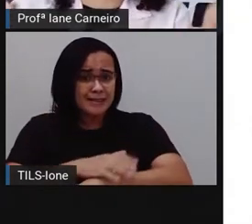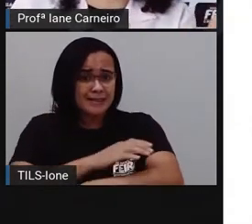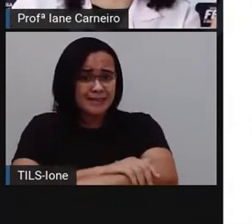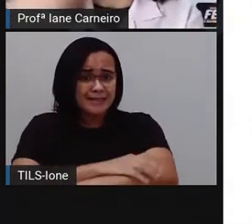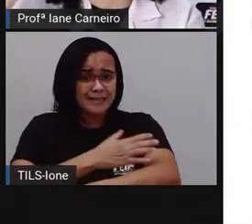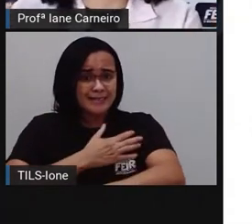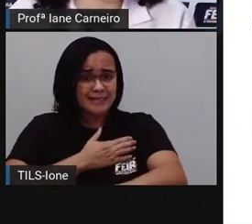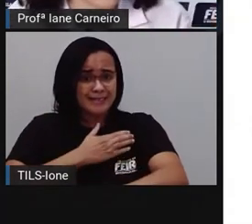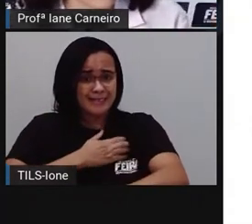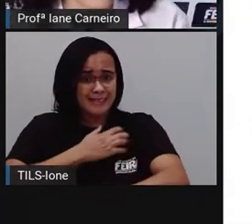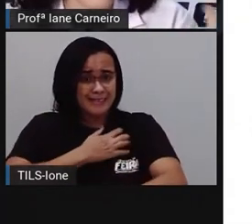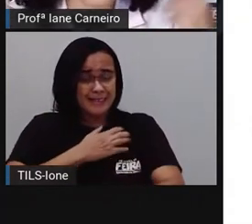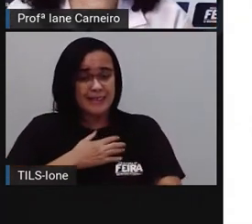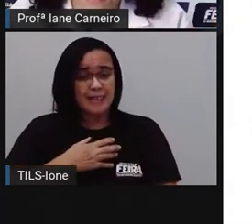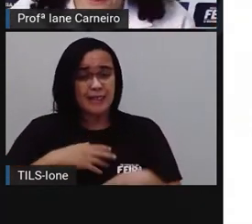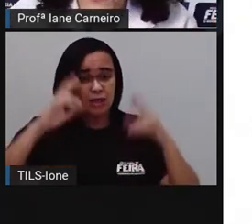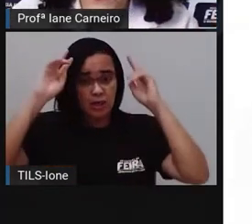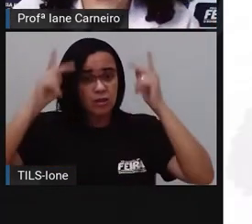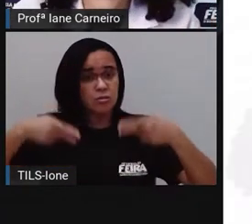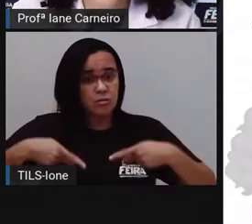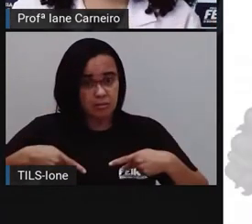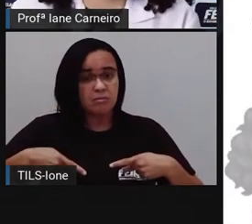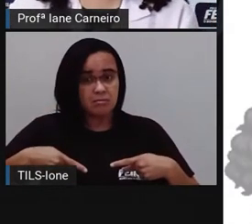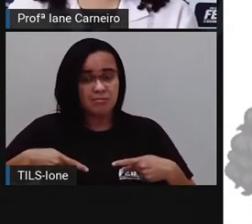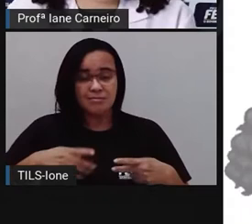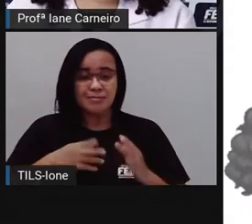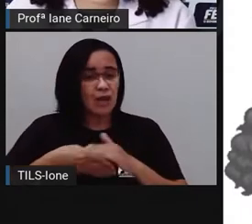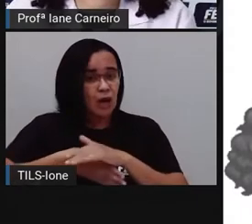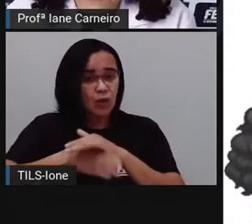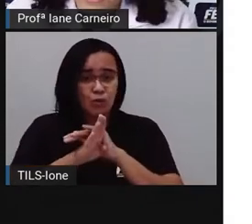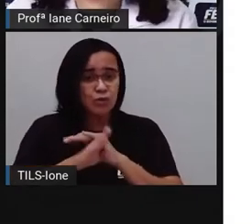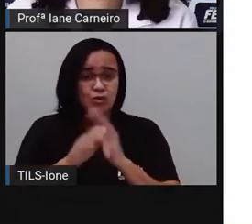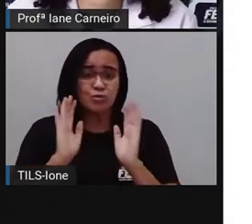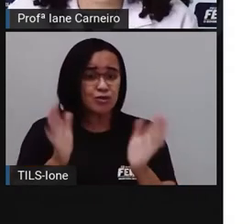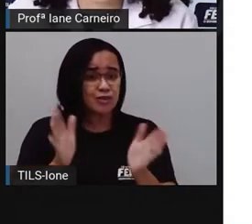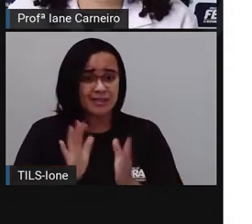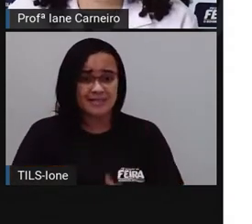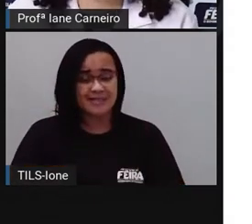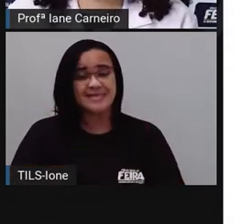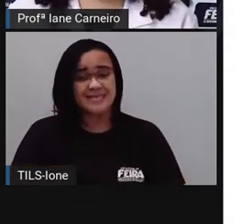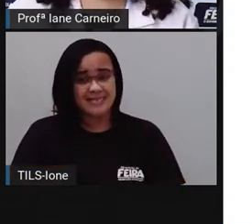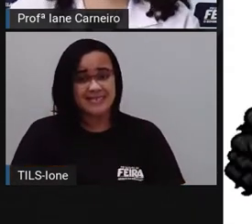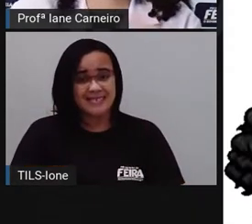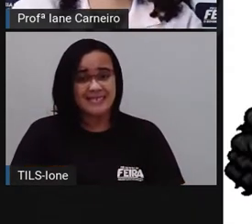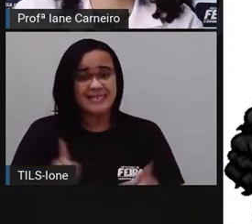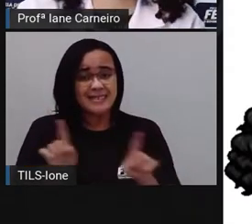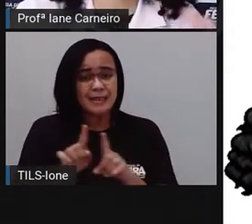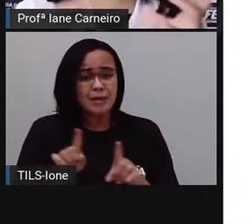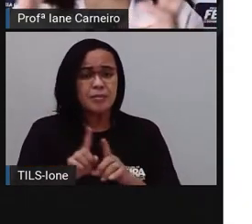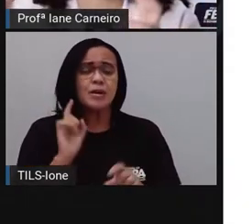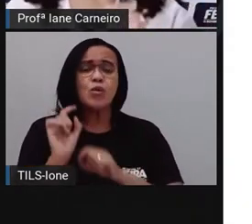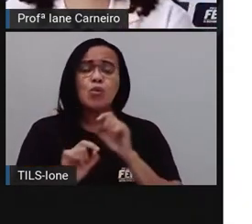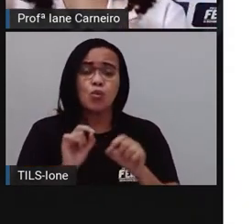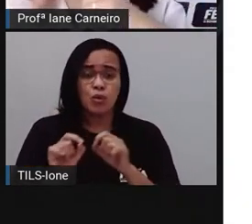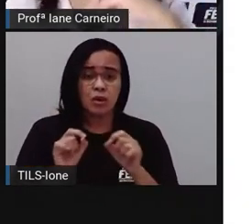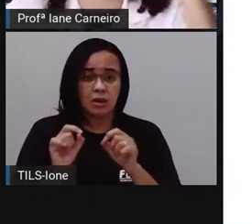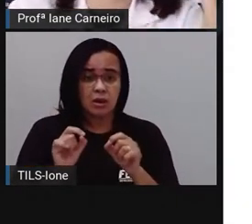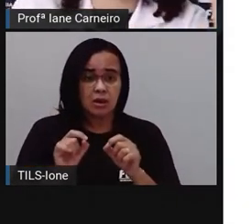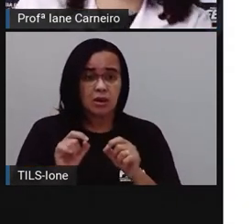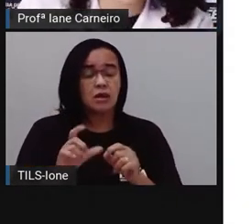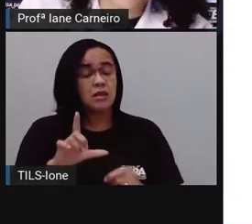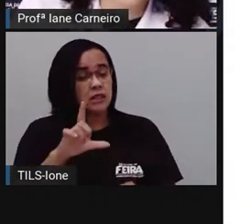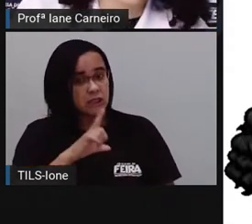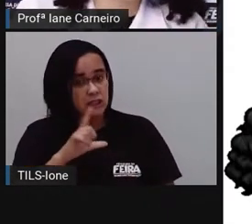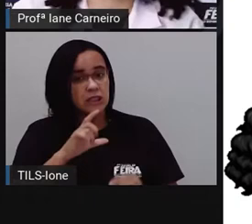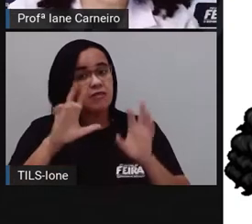um humano é diferente de um animal. Mas também, ó, existem diferenças entre